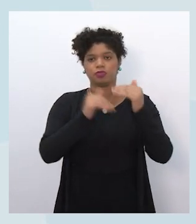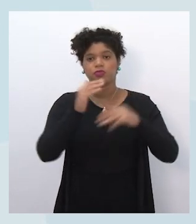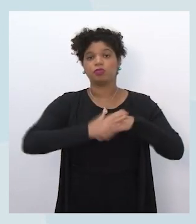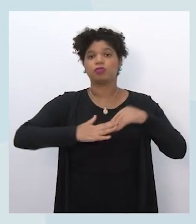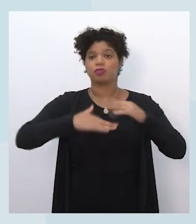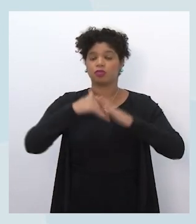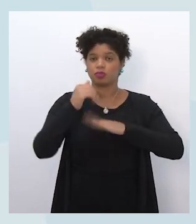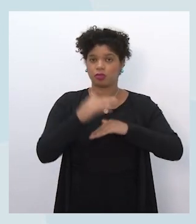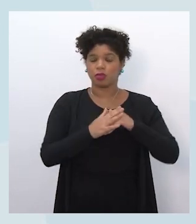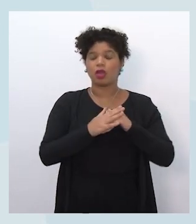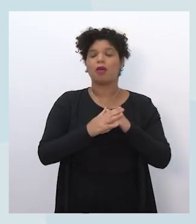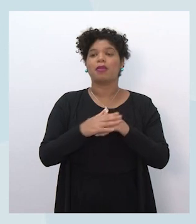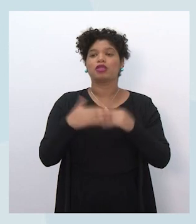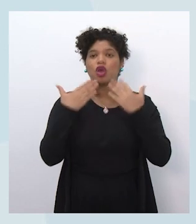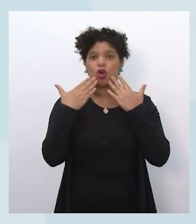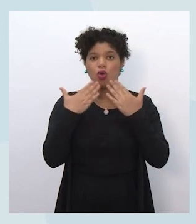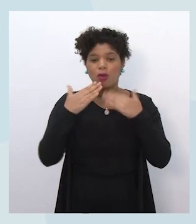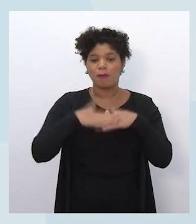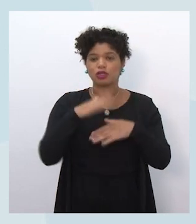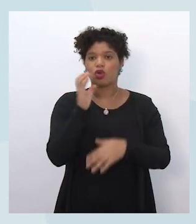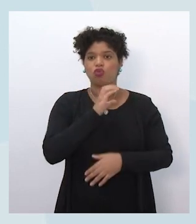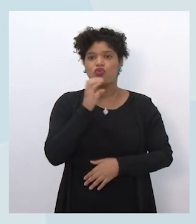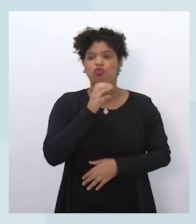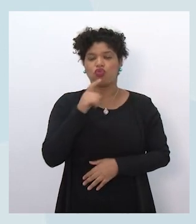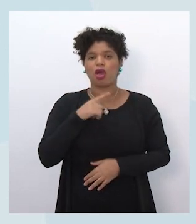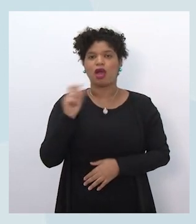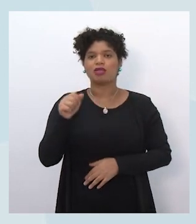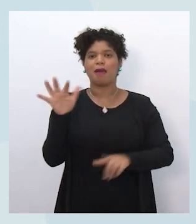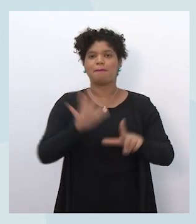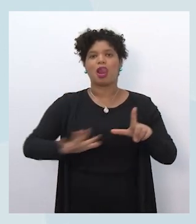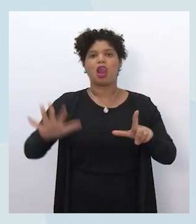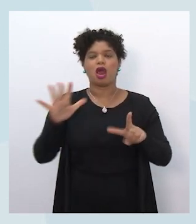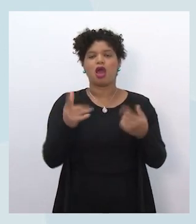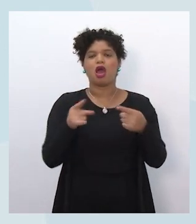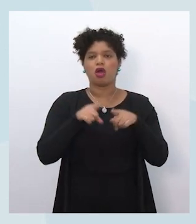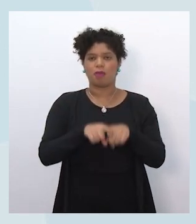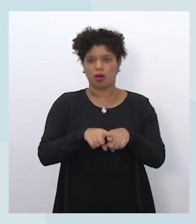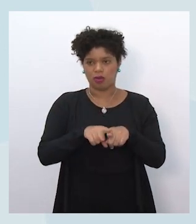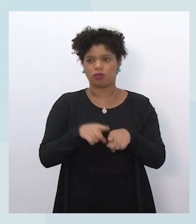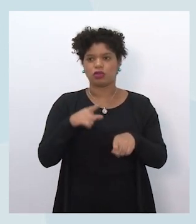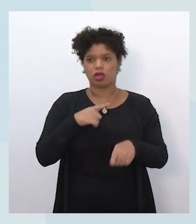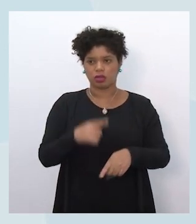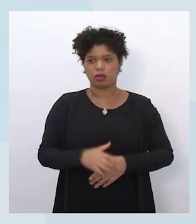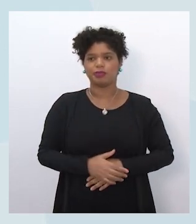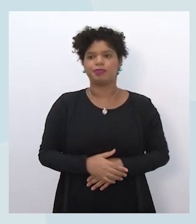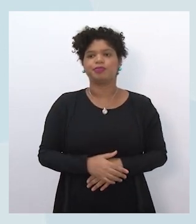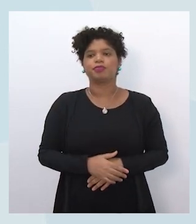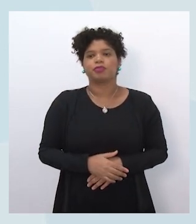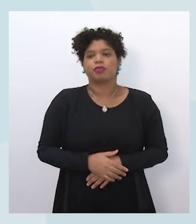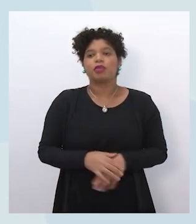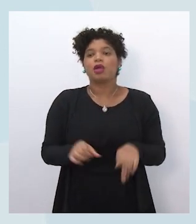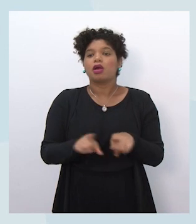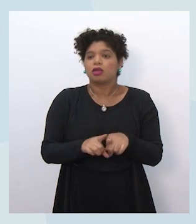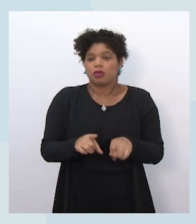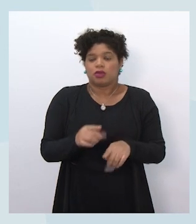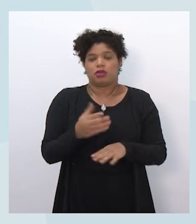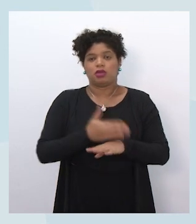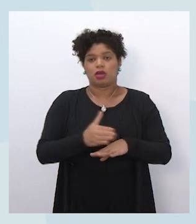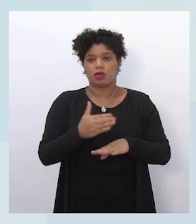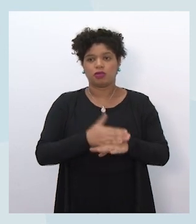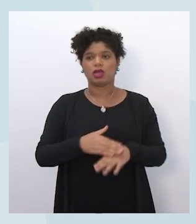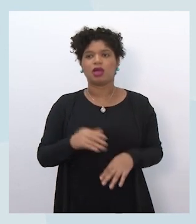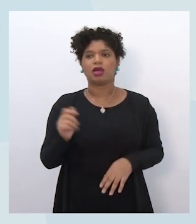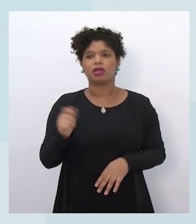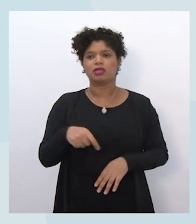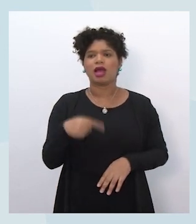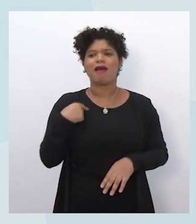que um pouco mais expresso, um pouco mais rápido, de uma plataforma parceira, nesse caso, a Khan Academy. E também o exercício da Khan Academy,